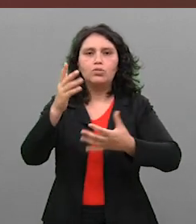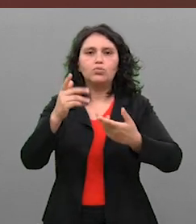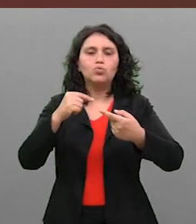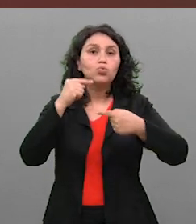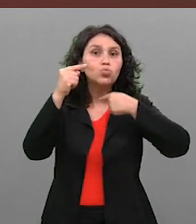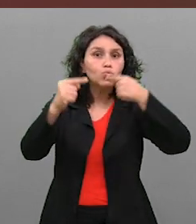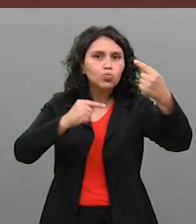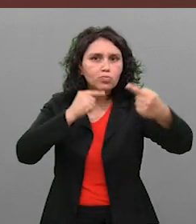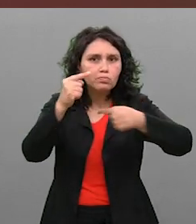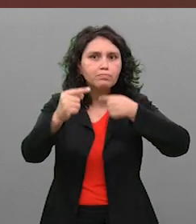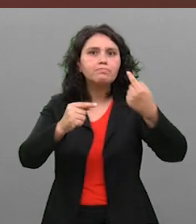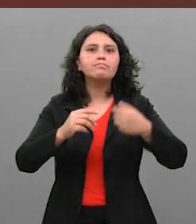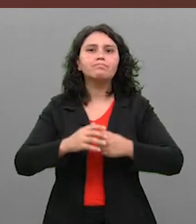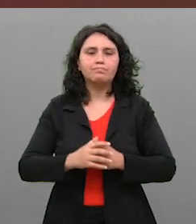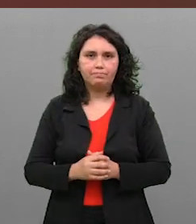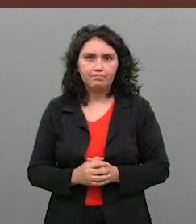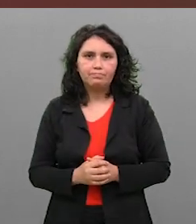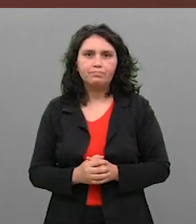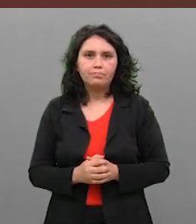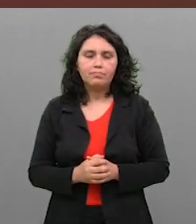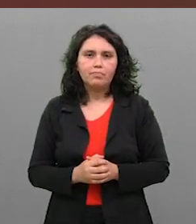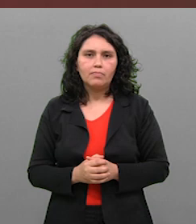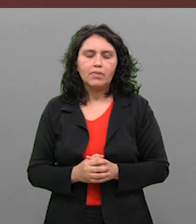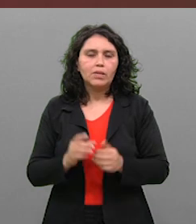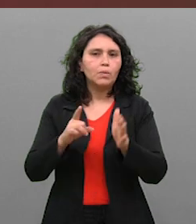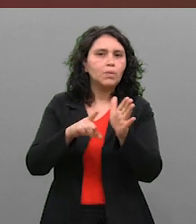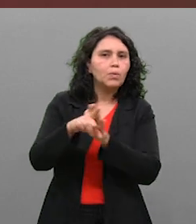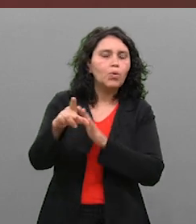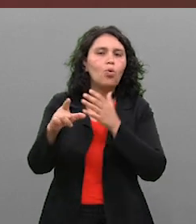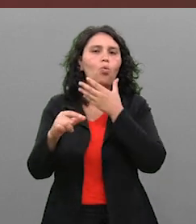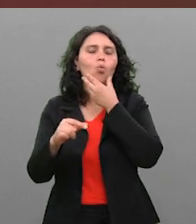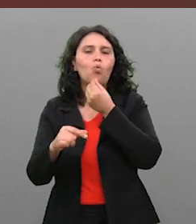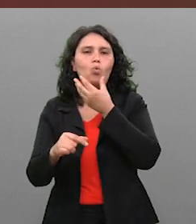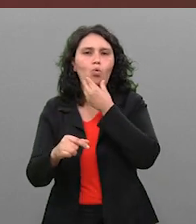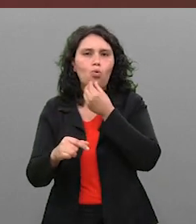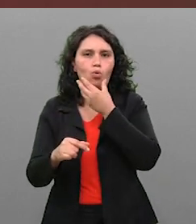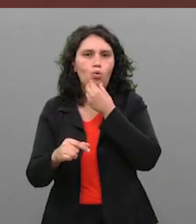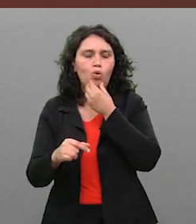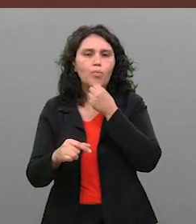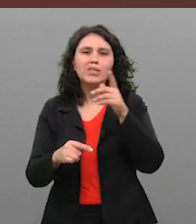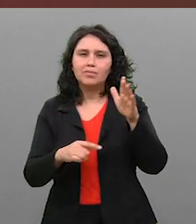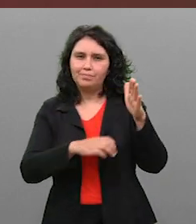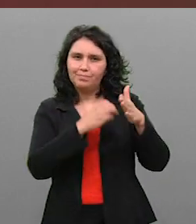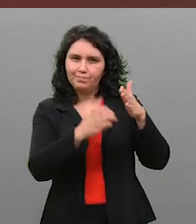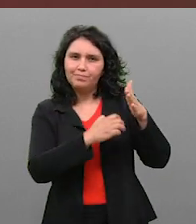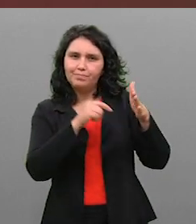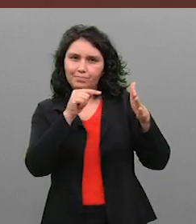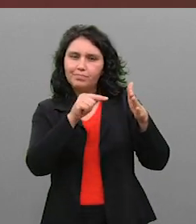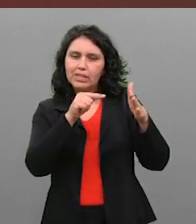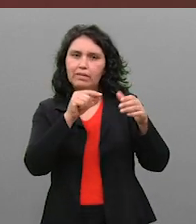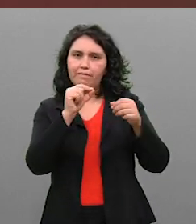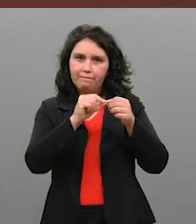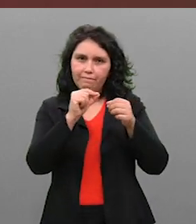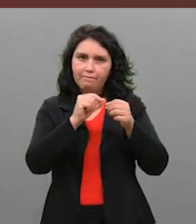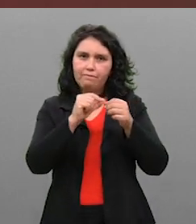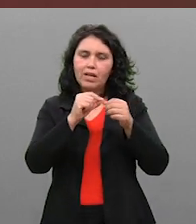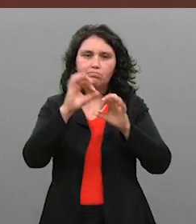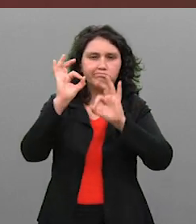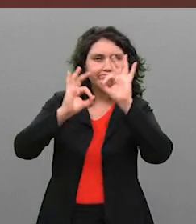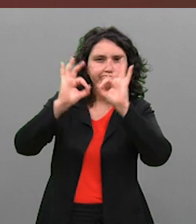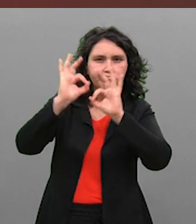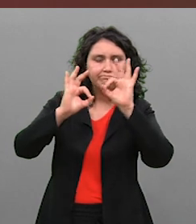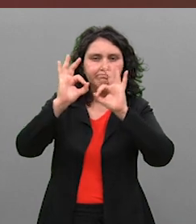perguntando o seguinte, o empresário Henrique Silva Chagas, de 27 anos, ele fez a intervenção, fez o